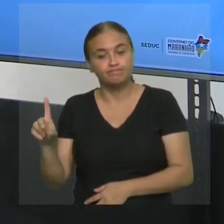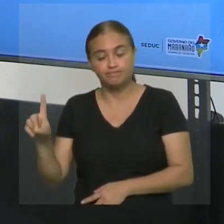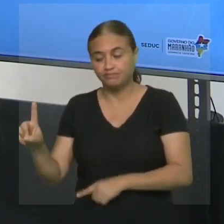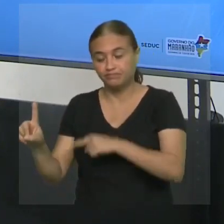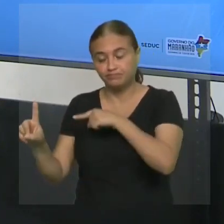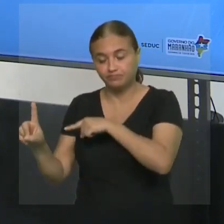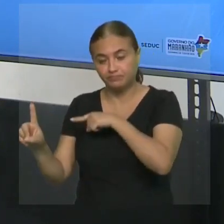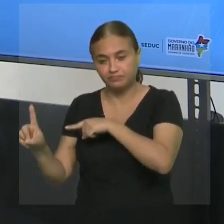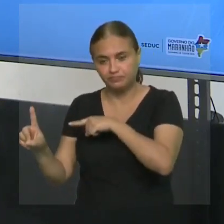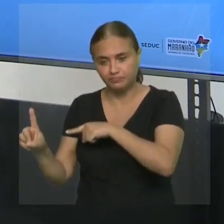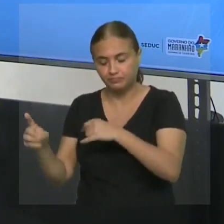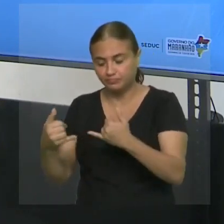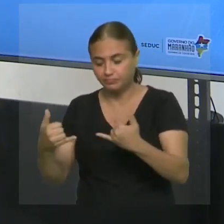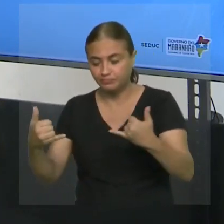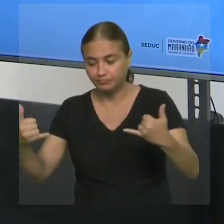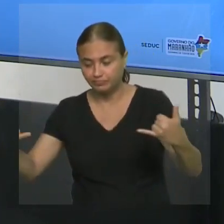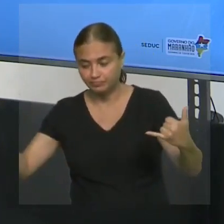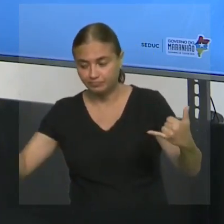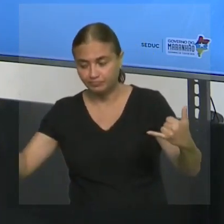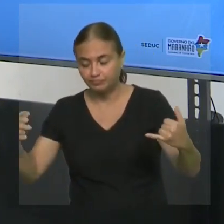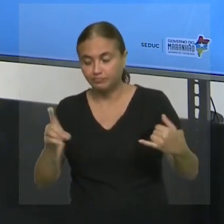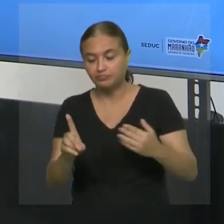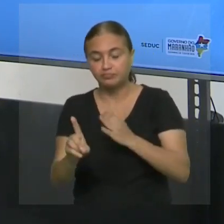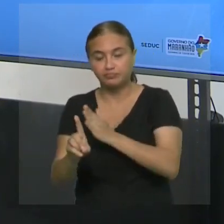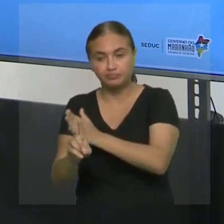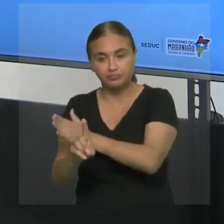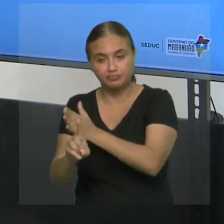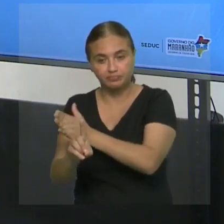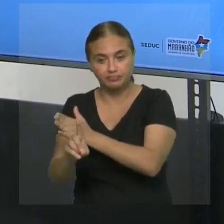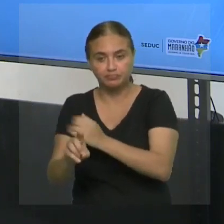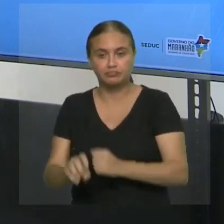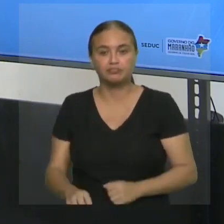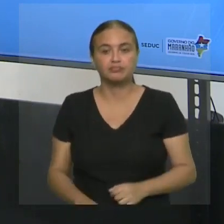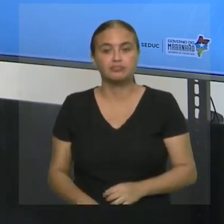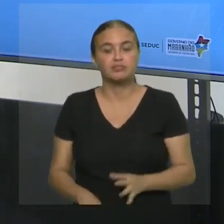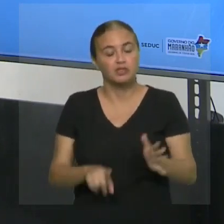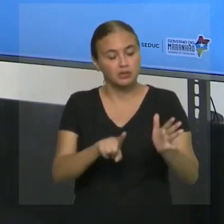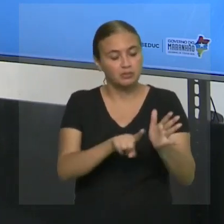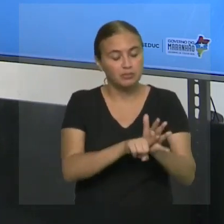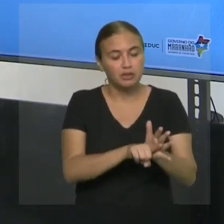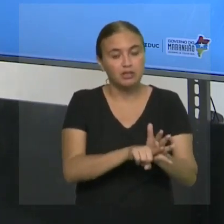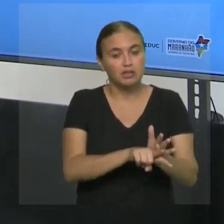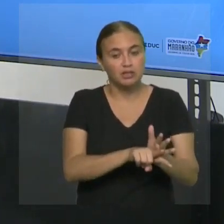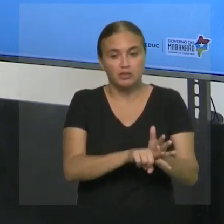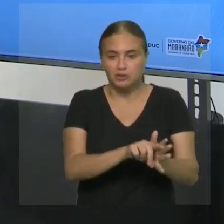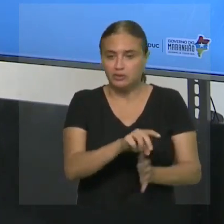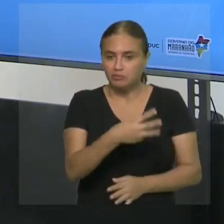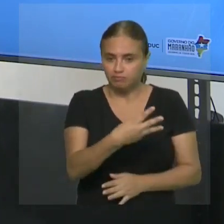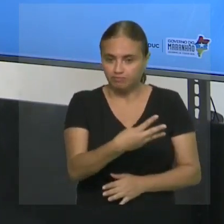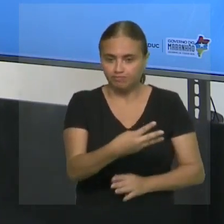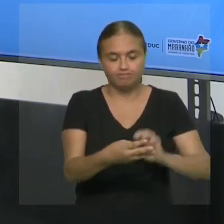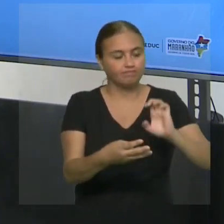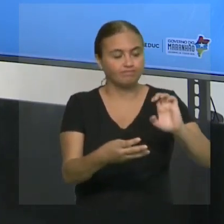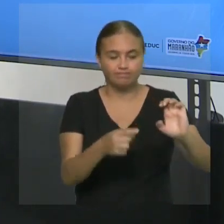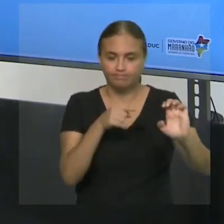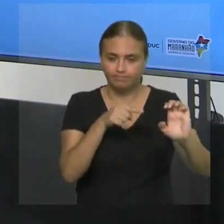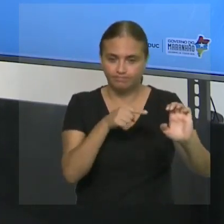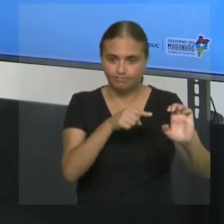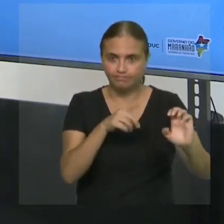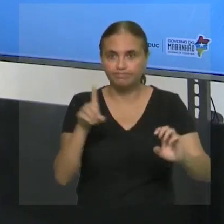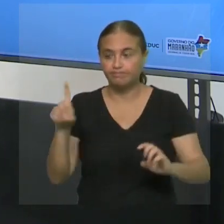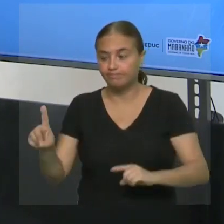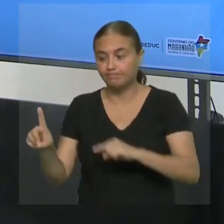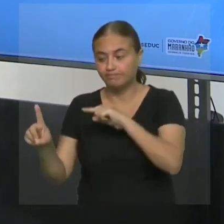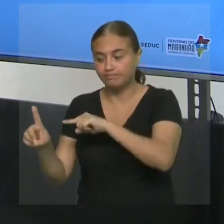direito, mais à direita, e o menos três está mais à esquerda. O que tiver mais à direita é sempre